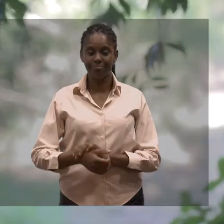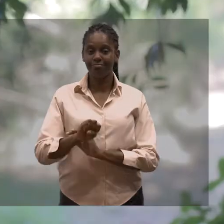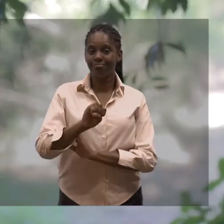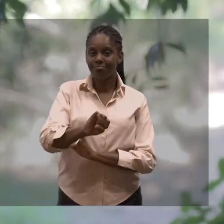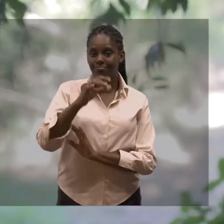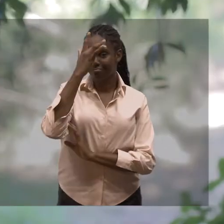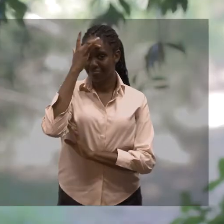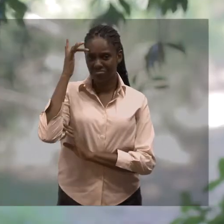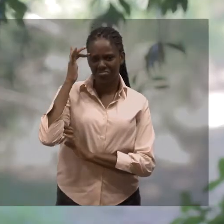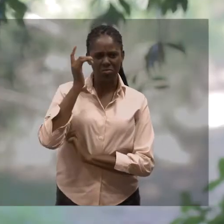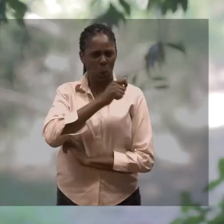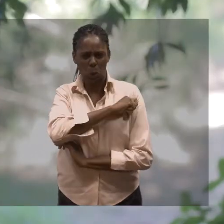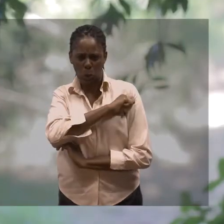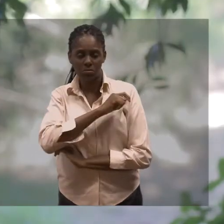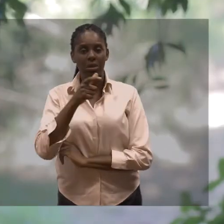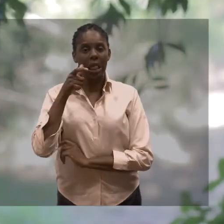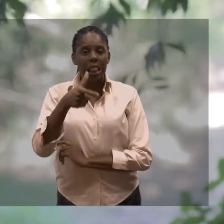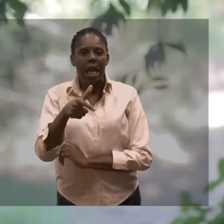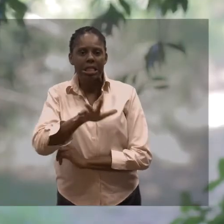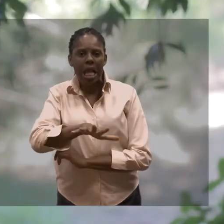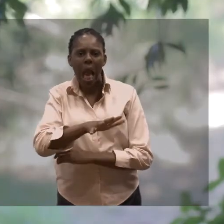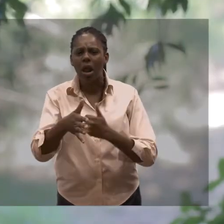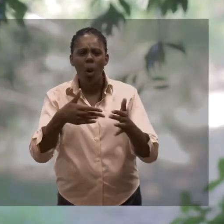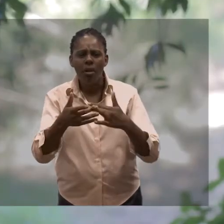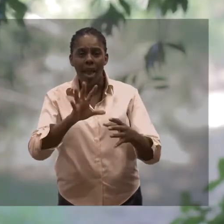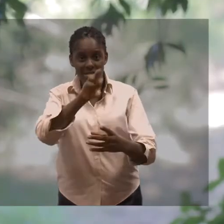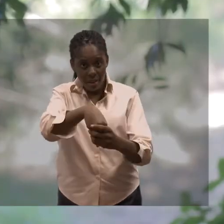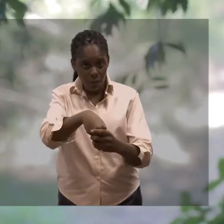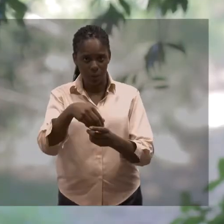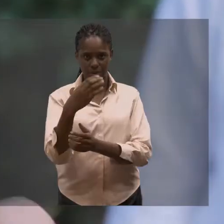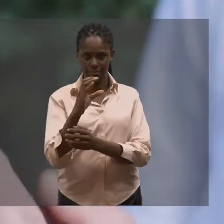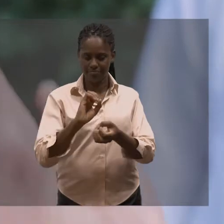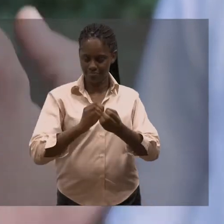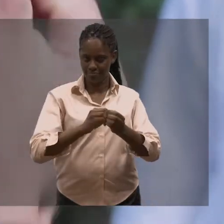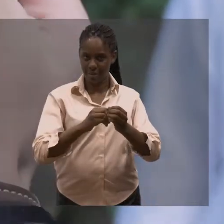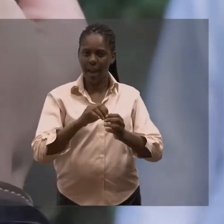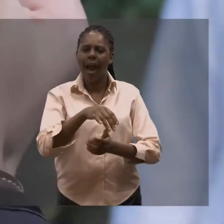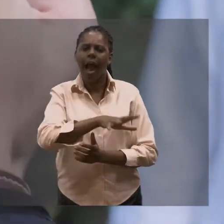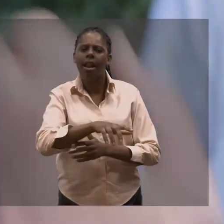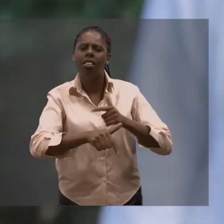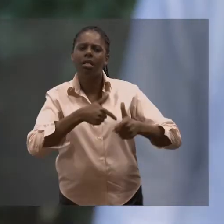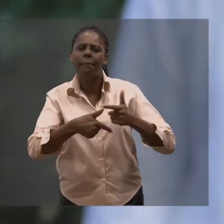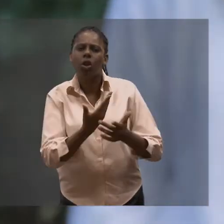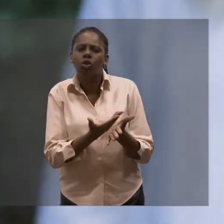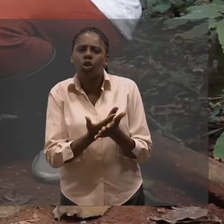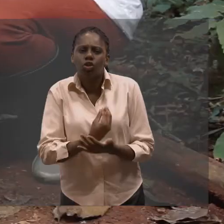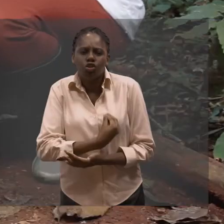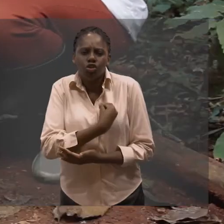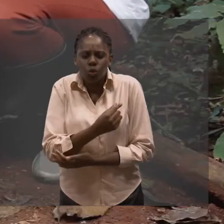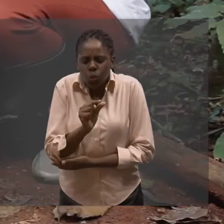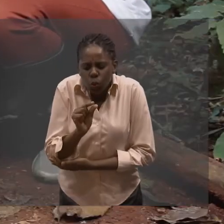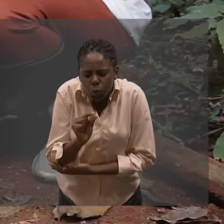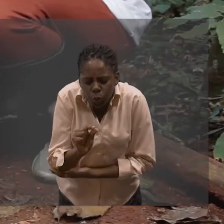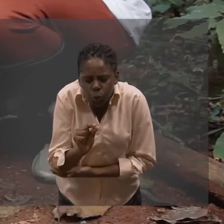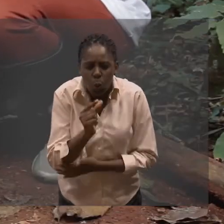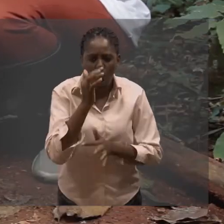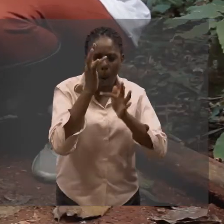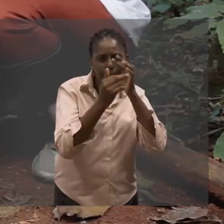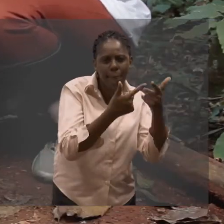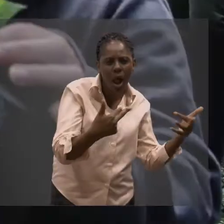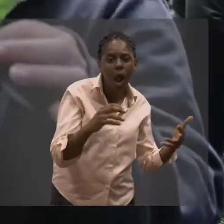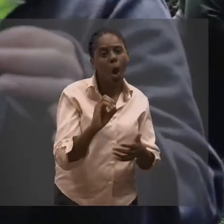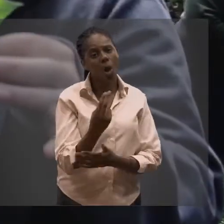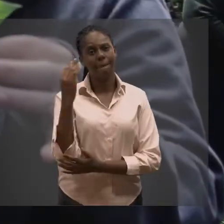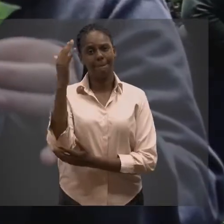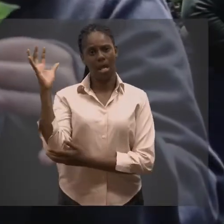entorno. Ser um aluno já interessado por qualquer área dentro das ciências biológicas, qualquer área que trabalha com a vida, seja ela de um micro-organismo, de uma